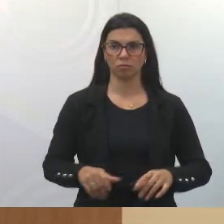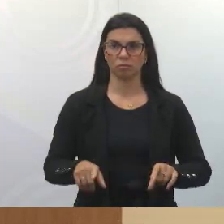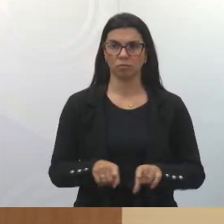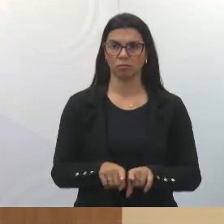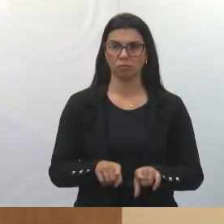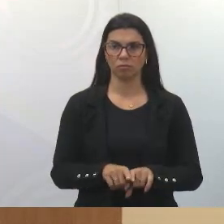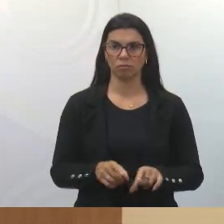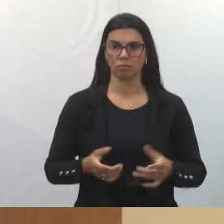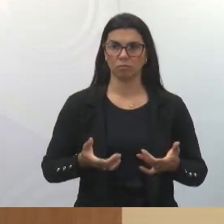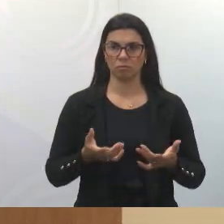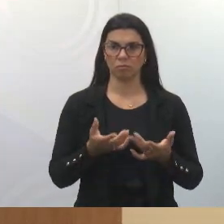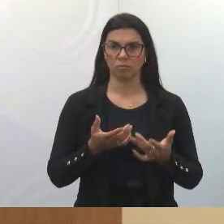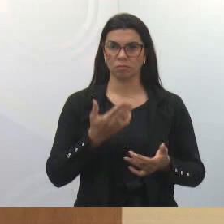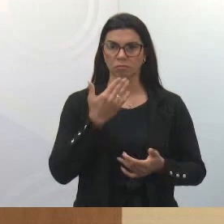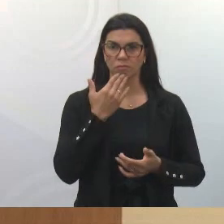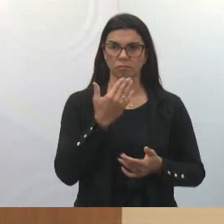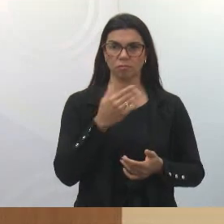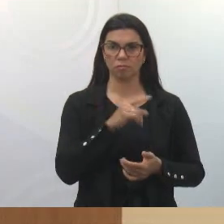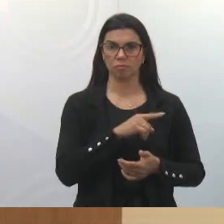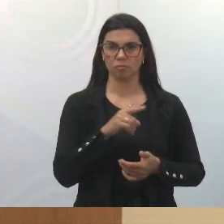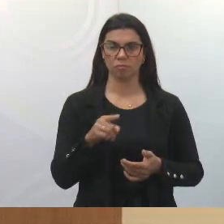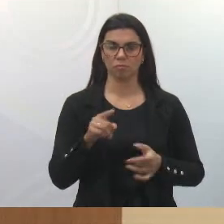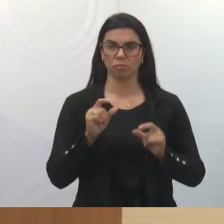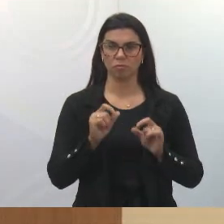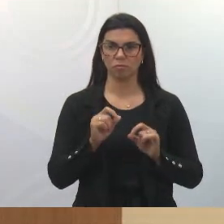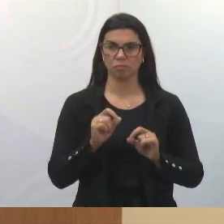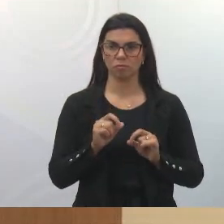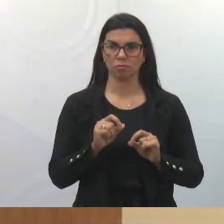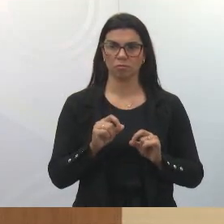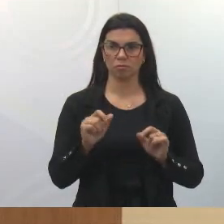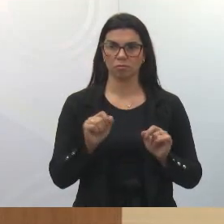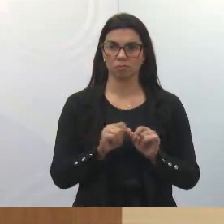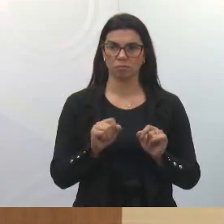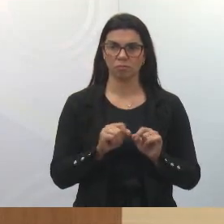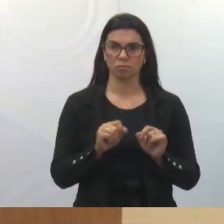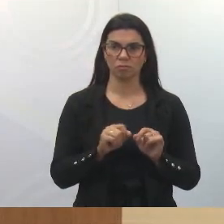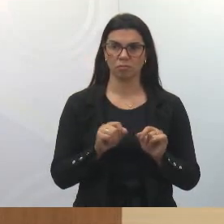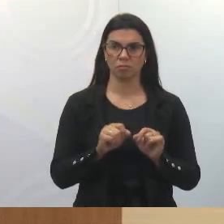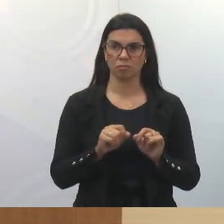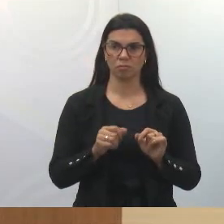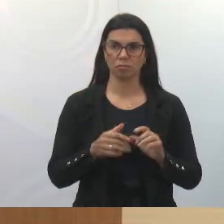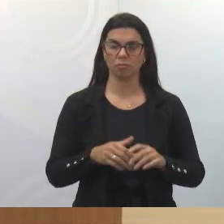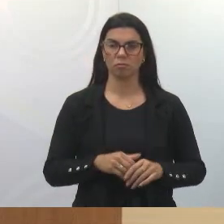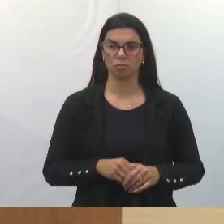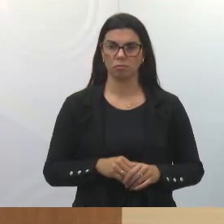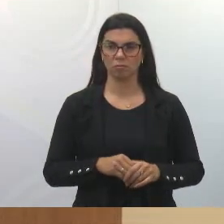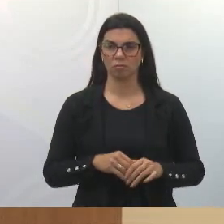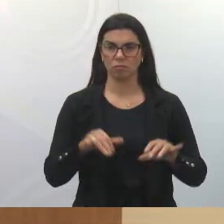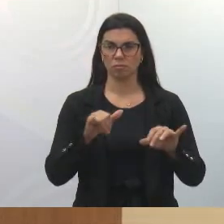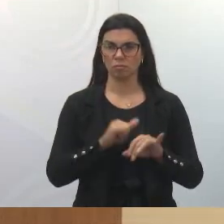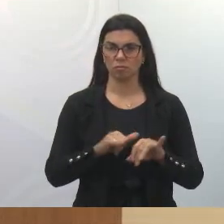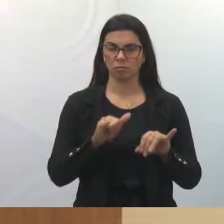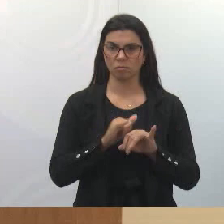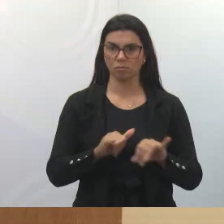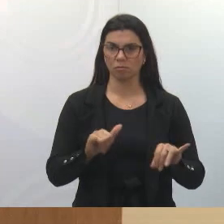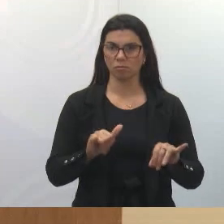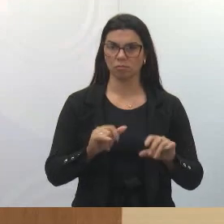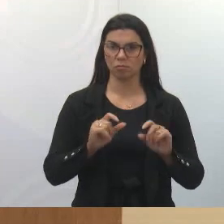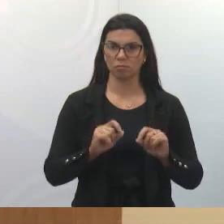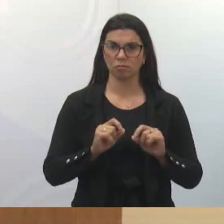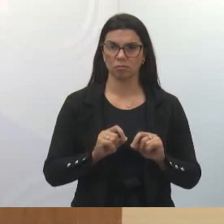eu quero aqui pedir para vocês, vou fazer aqui uma propaganda, aqui para vocês,